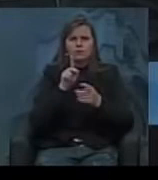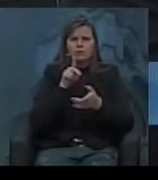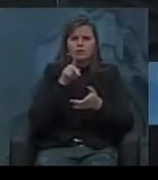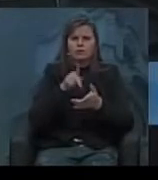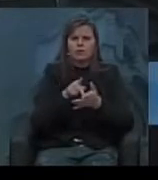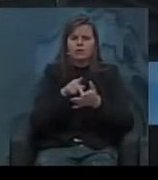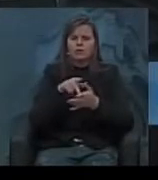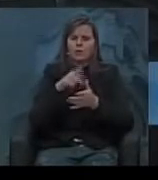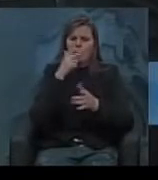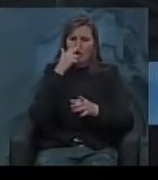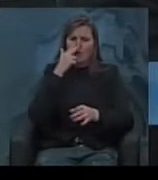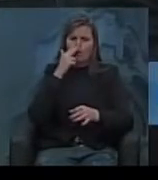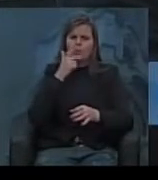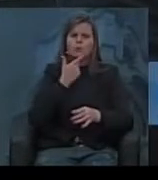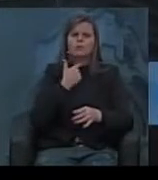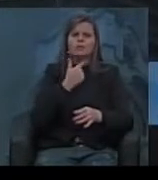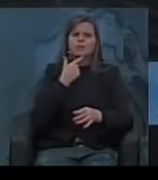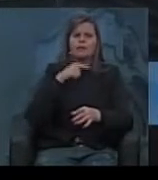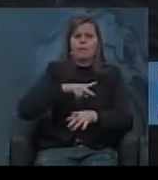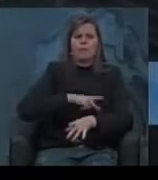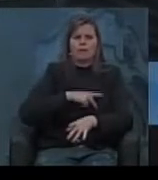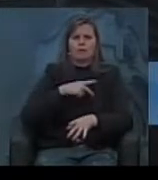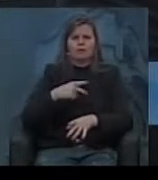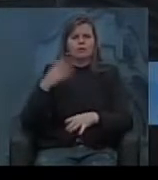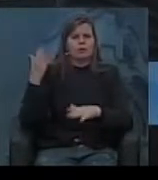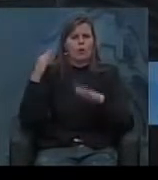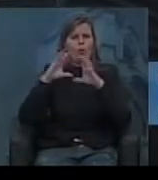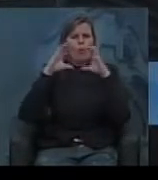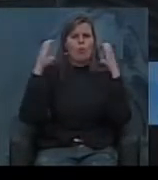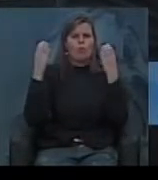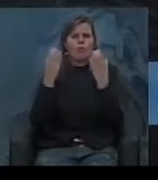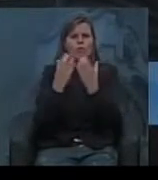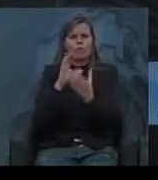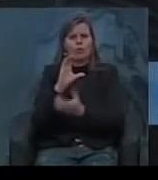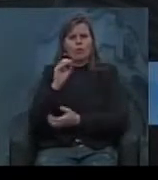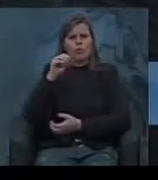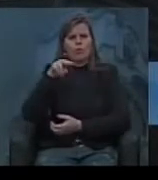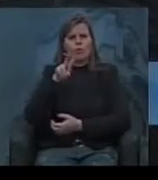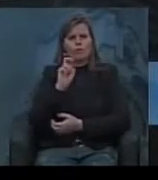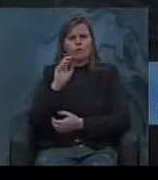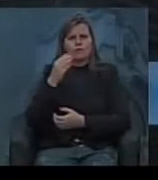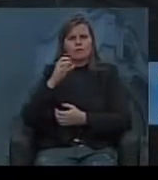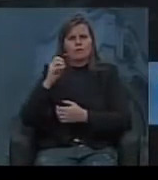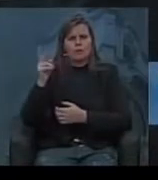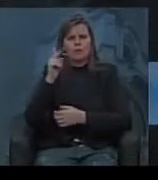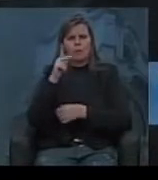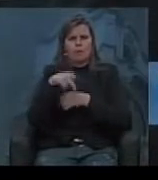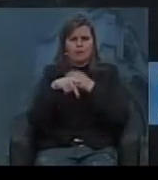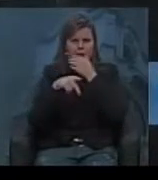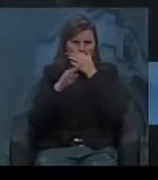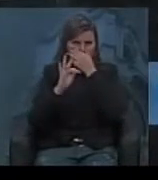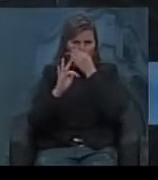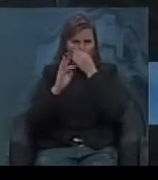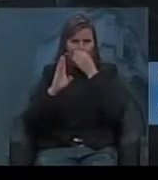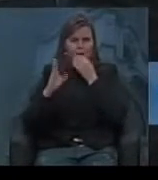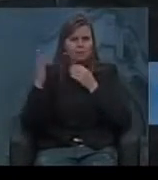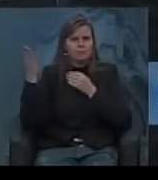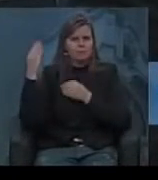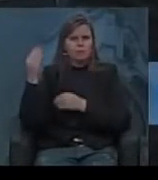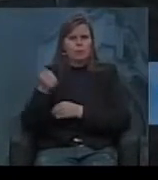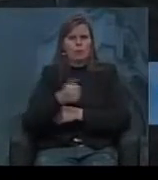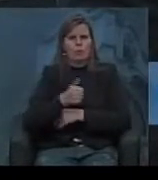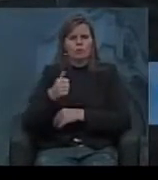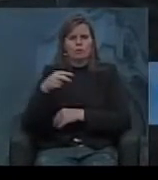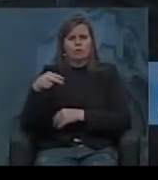sacerdócio partidário. Durante a convenção do Partido Trabalhista brasileiro, realizado em 11 de novembro